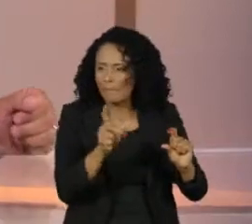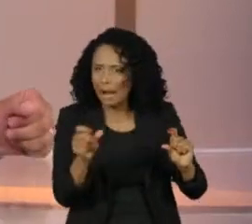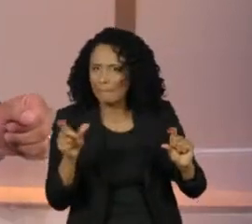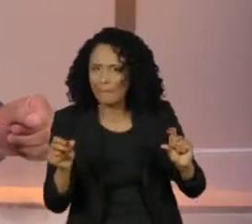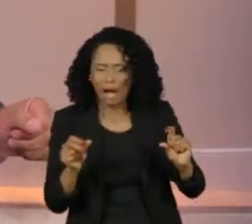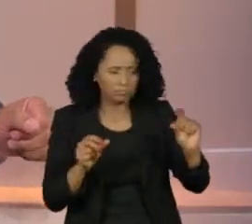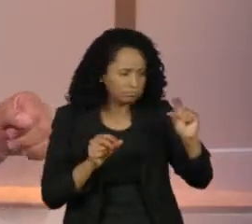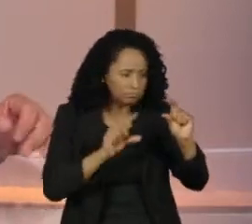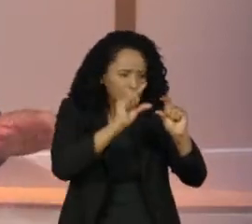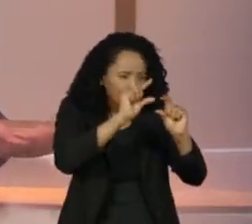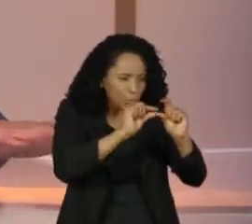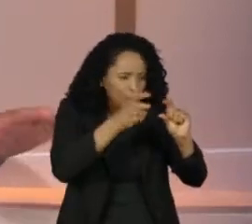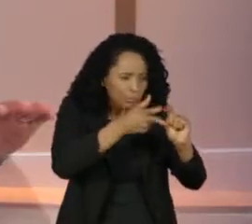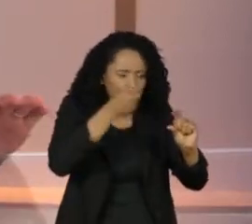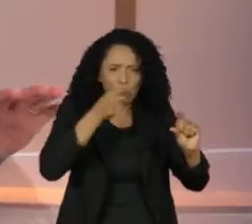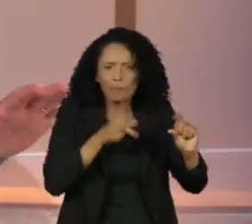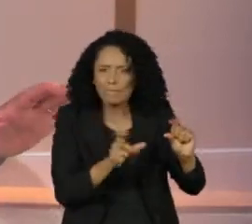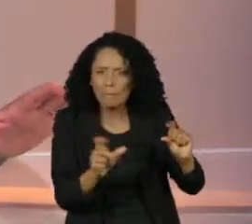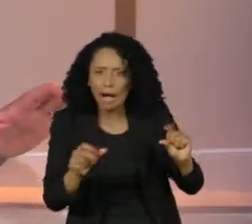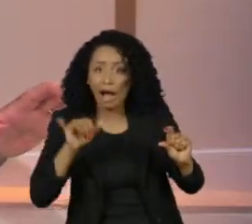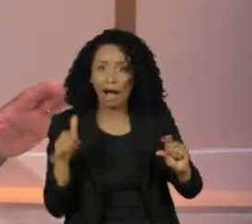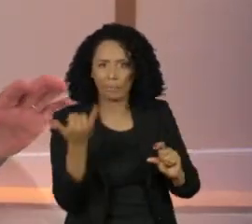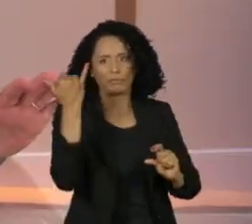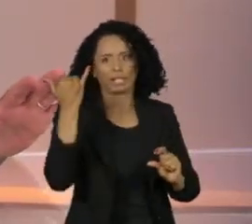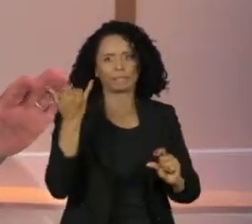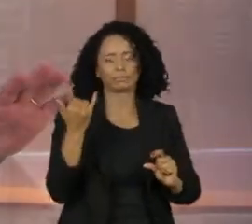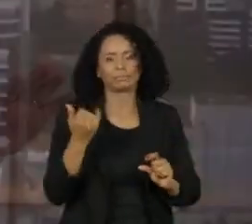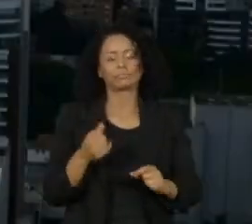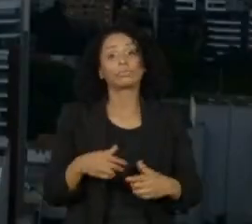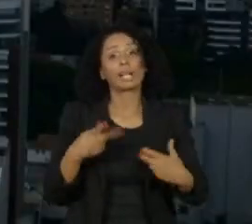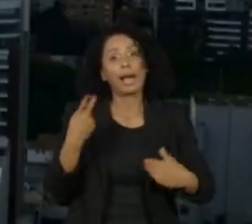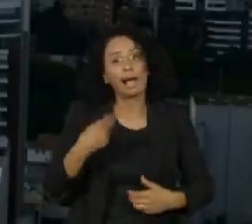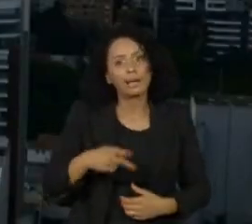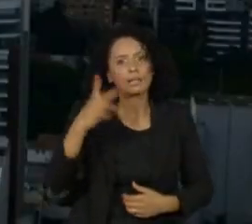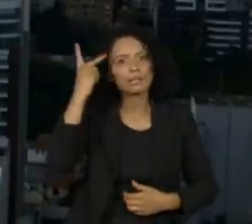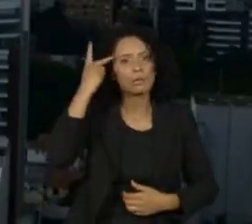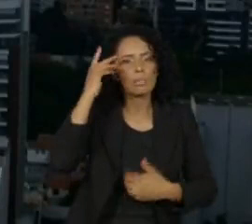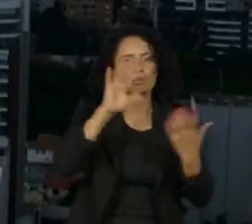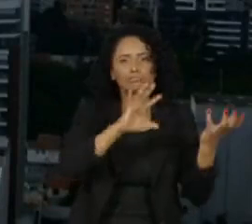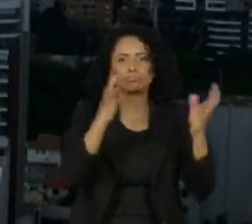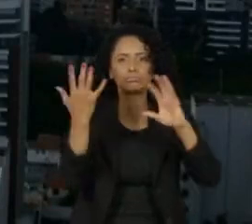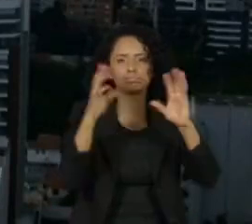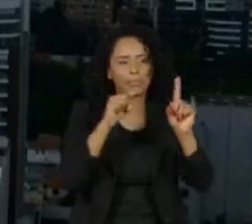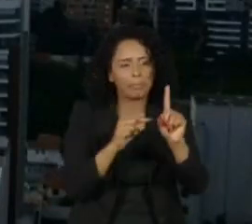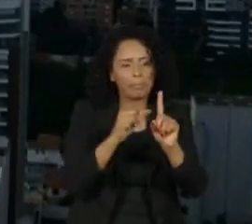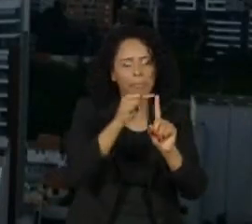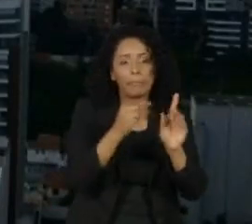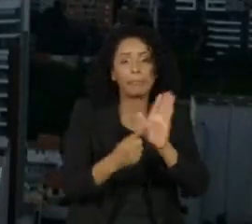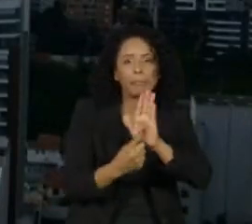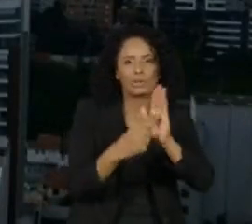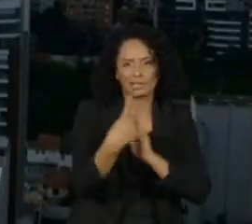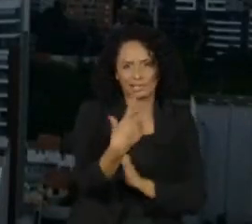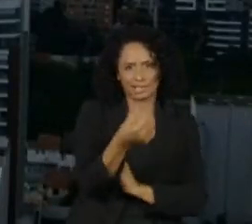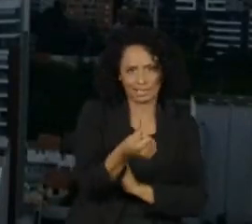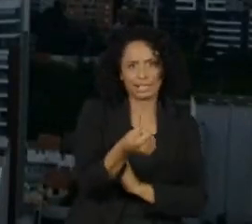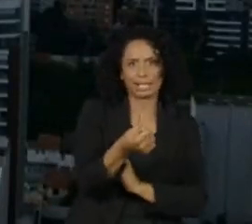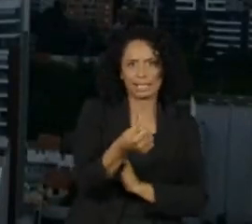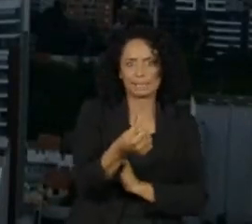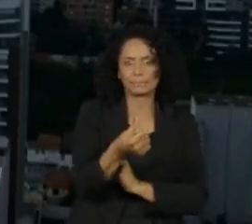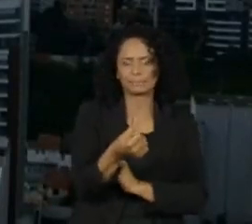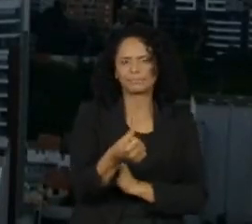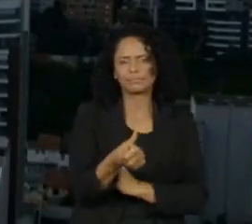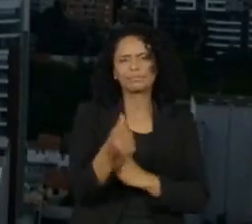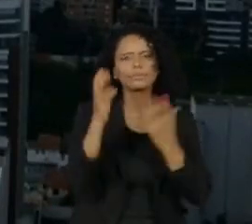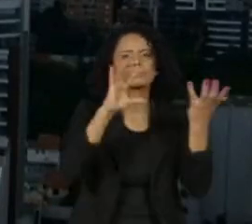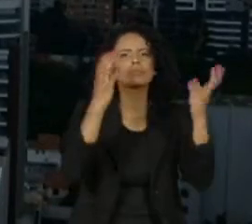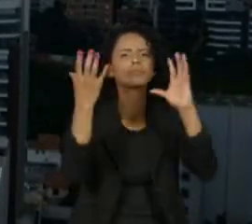A umidade do ar continua baixa na maior parte do país aqui em São Paulo. Os termômetros registram agora 16 graus. Vamos